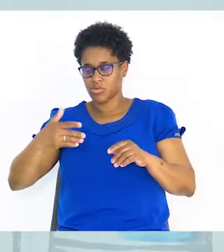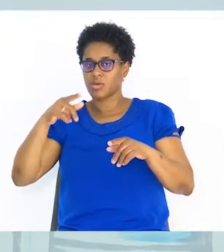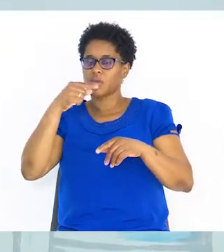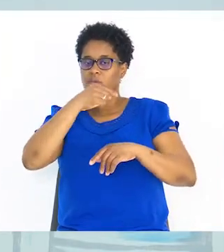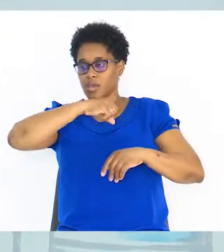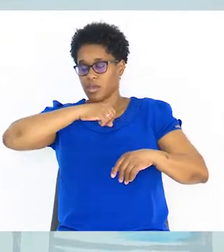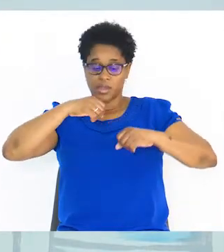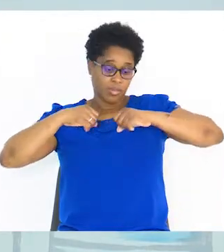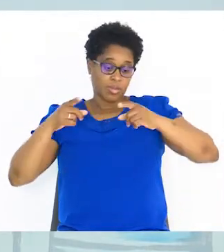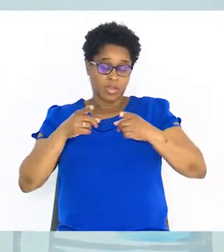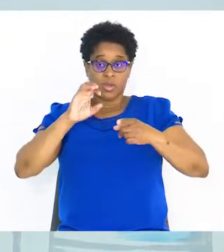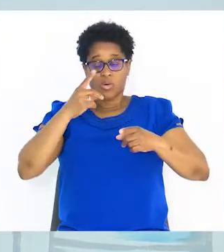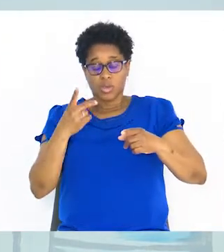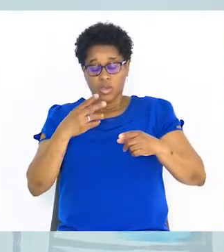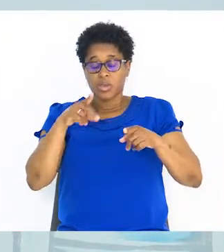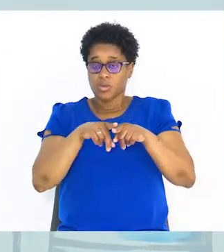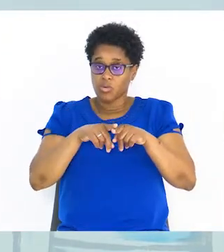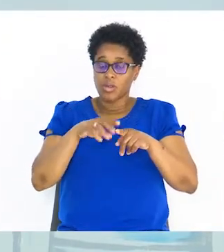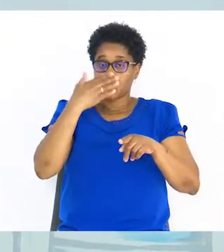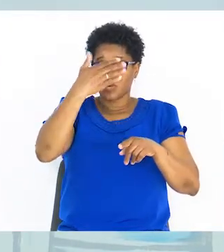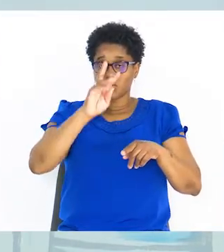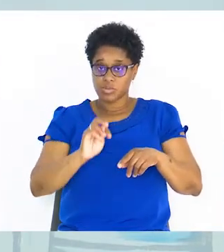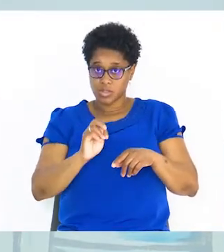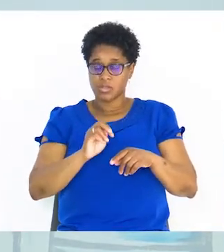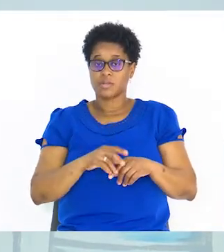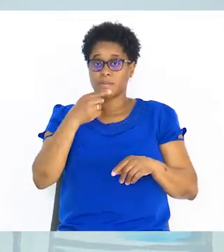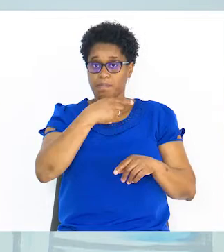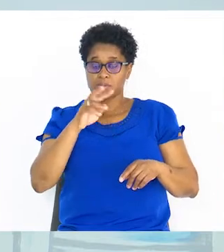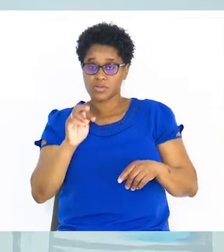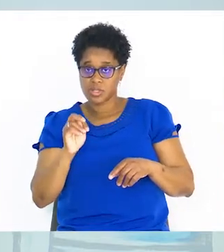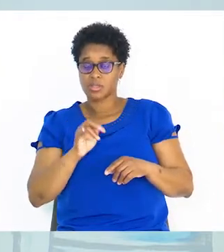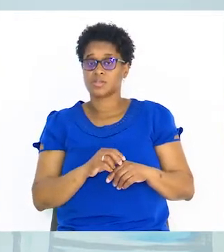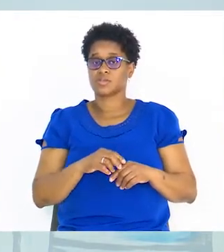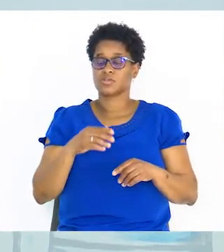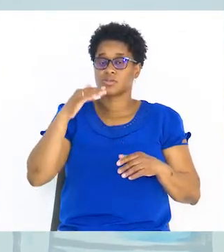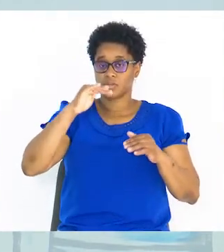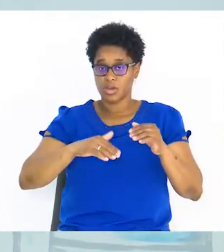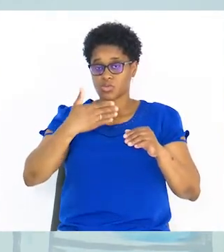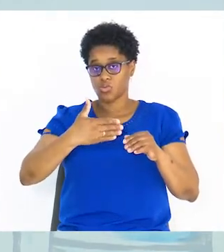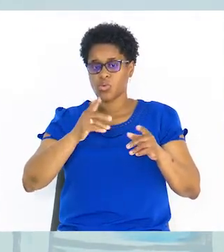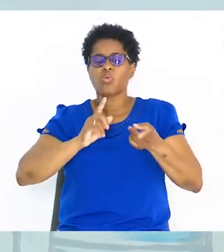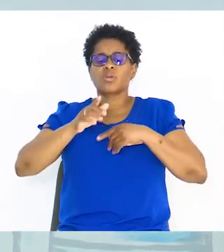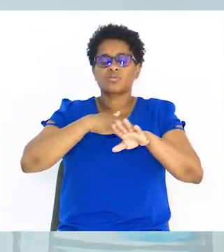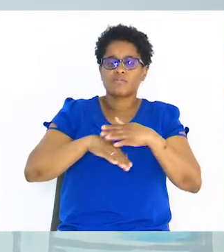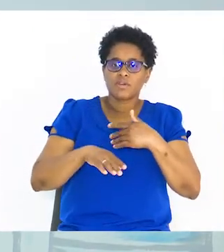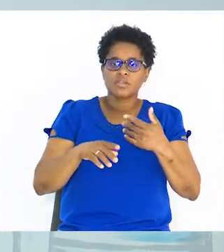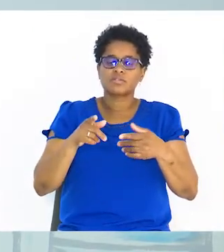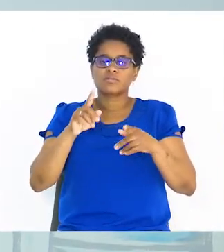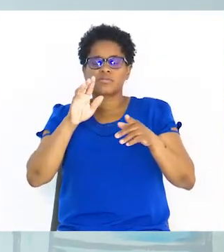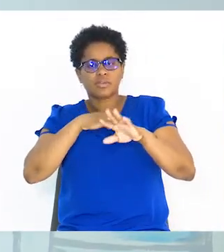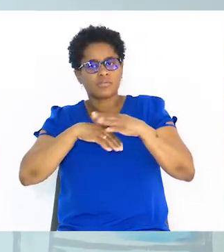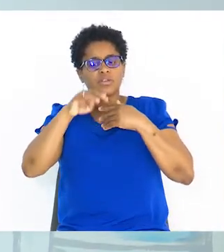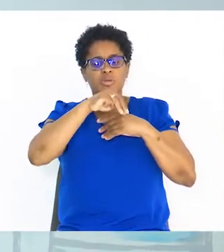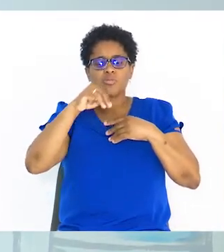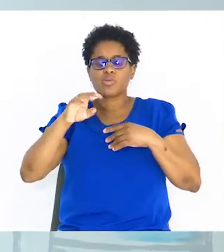menor ou igual que 1 sobre 3 menos 3 sobre 1. O que é que vamos fazer? Vamos tirar o